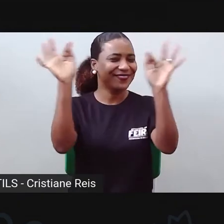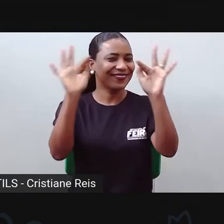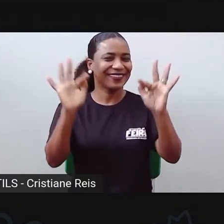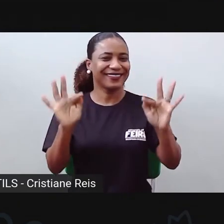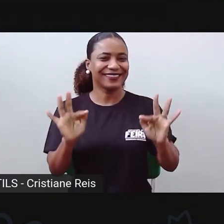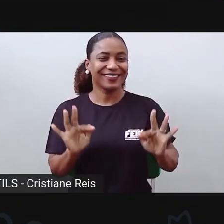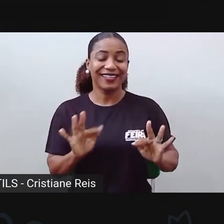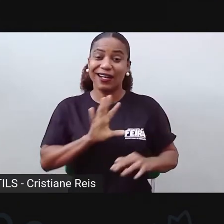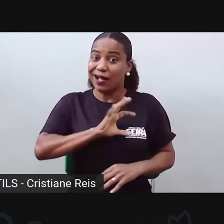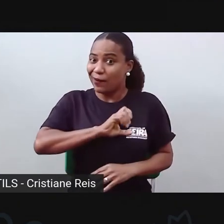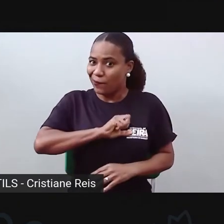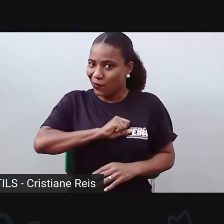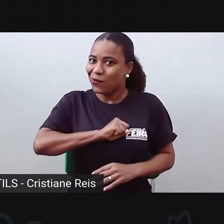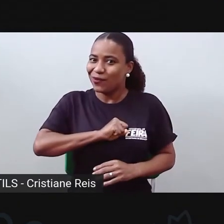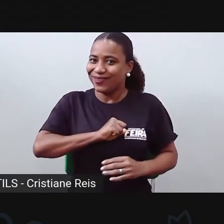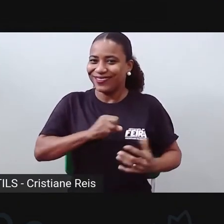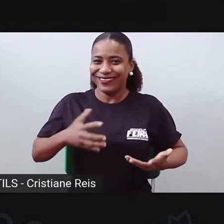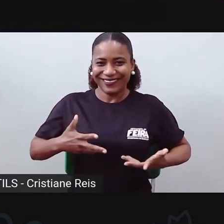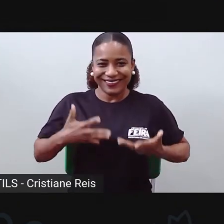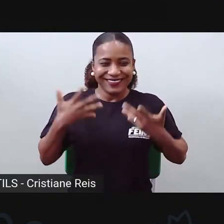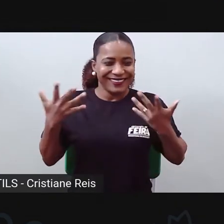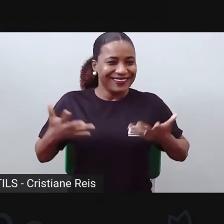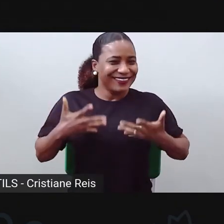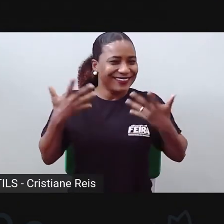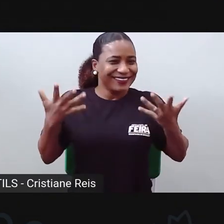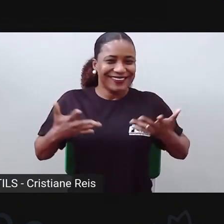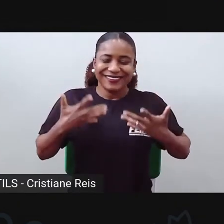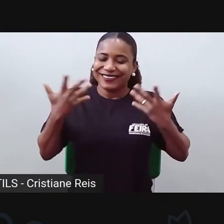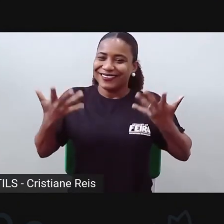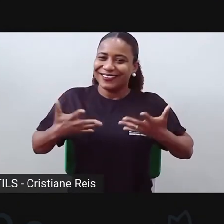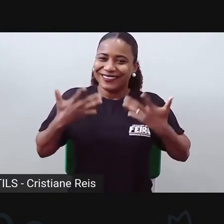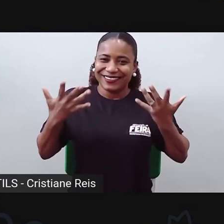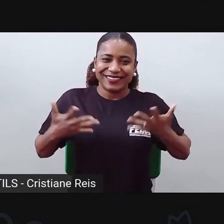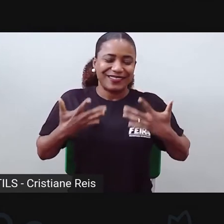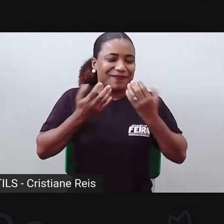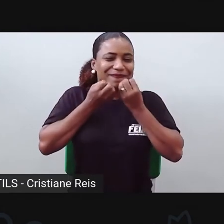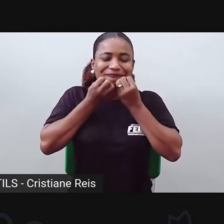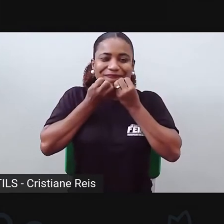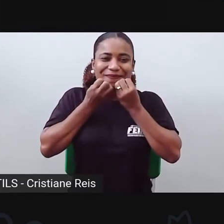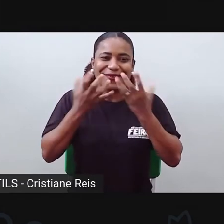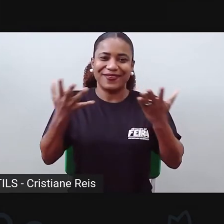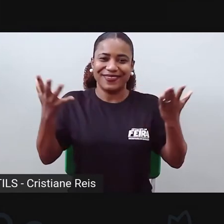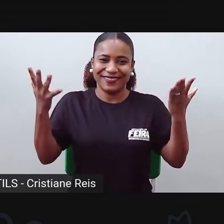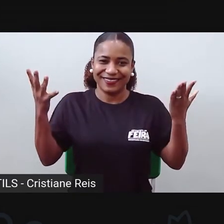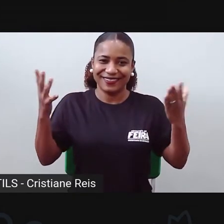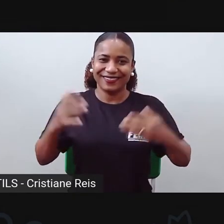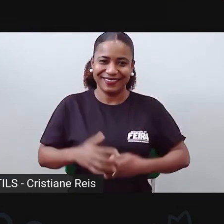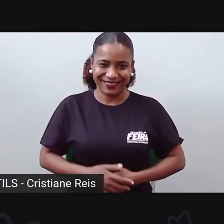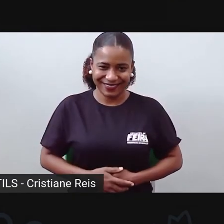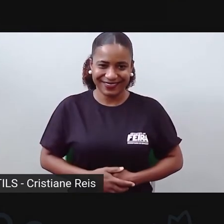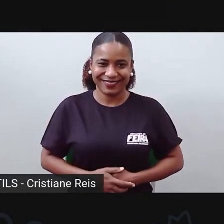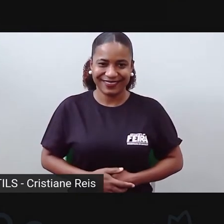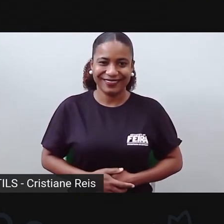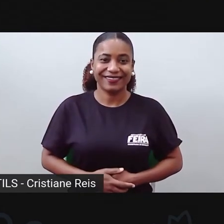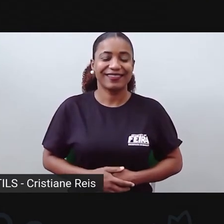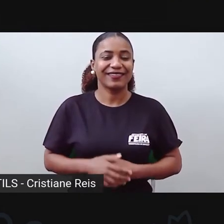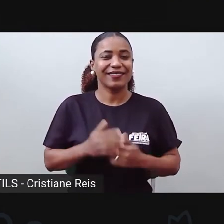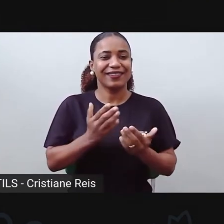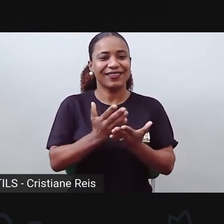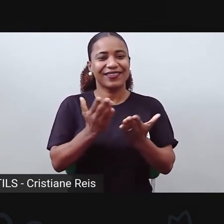amor. Eu espero que você receba essas energias que eu estou emanando aqui nesse momento. Espero que você